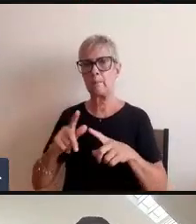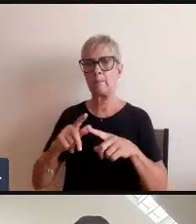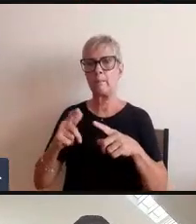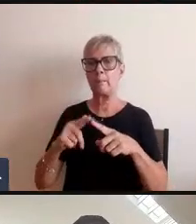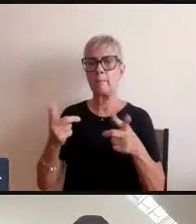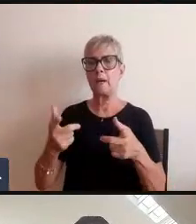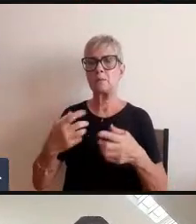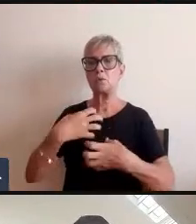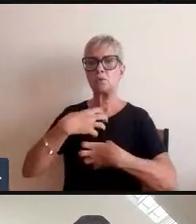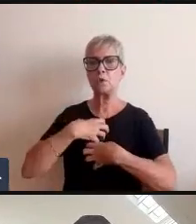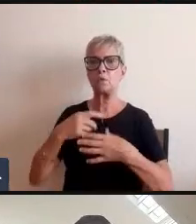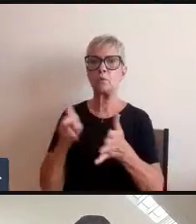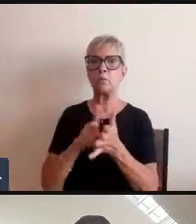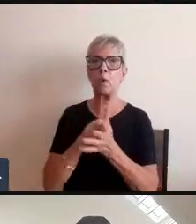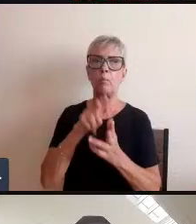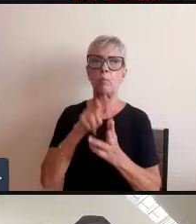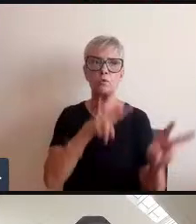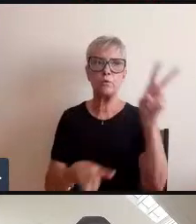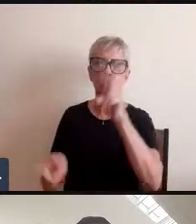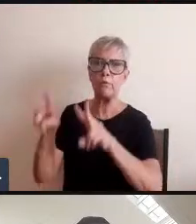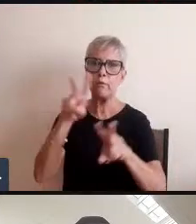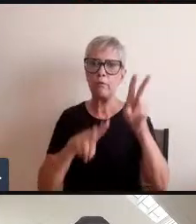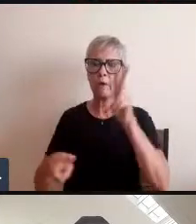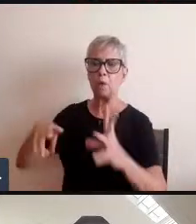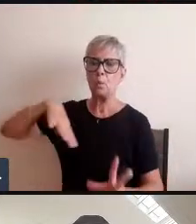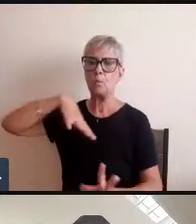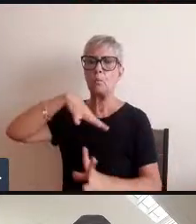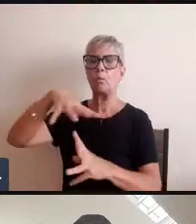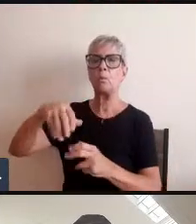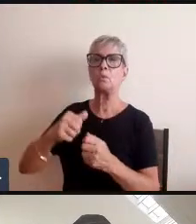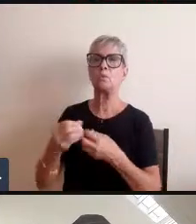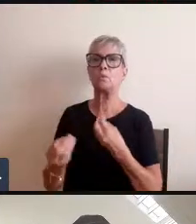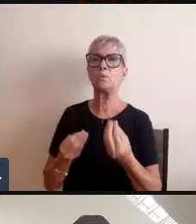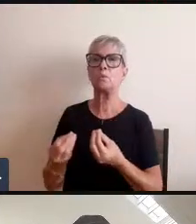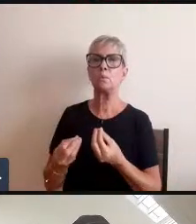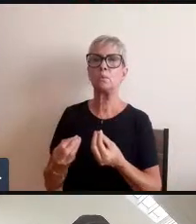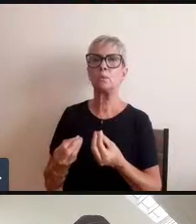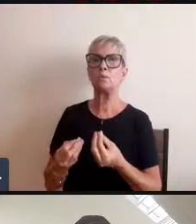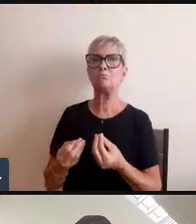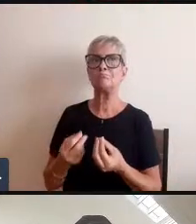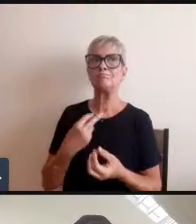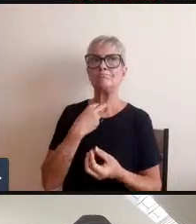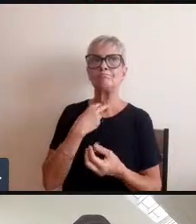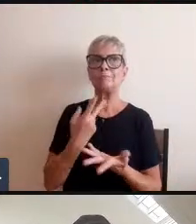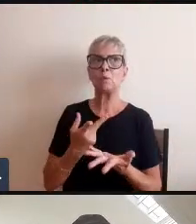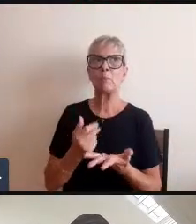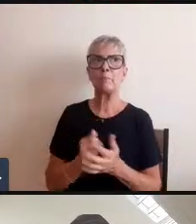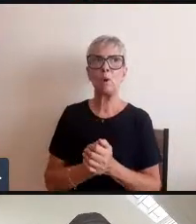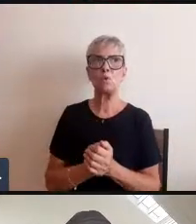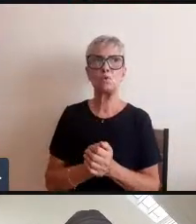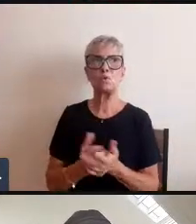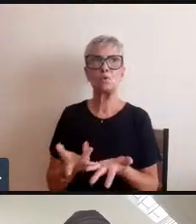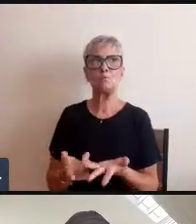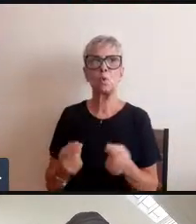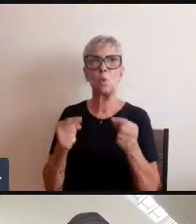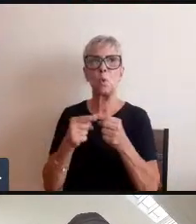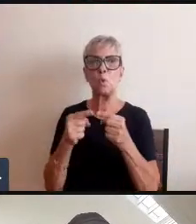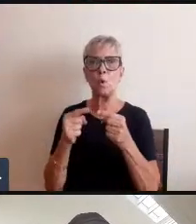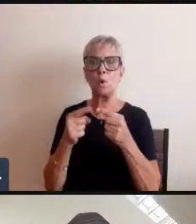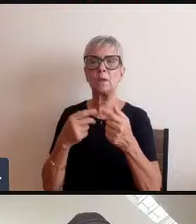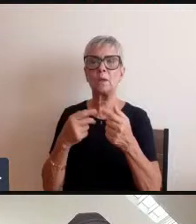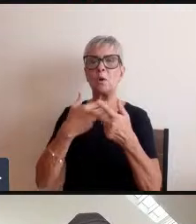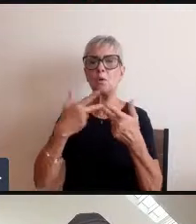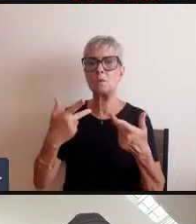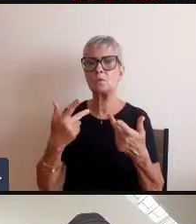a minha ação a minha postura eu não posso ser conivente com certas coisas e trazendo